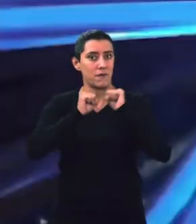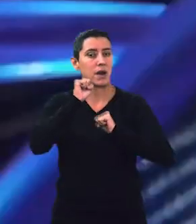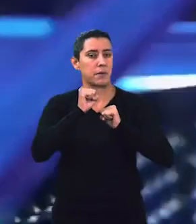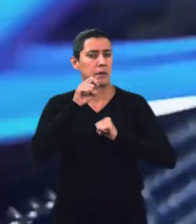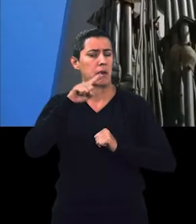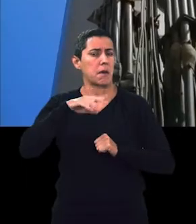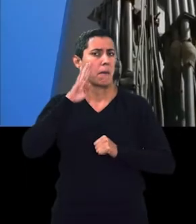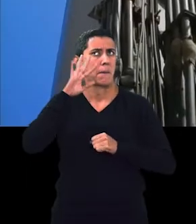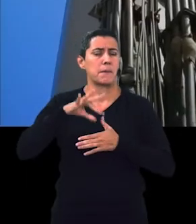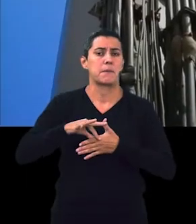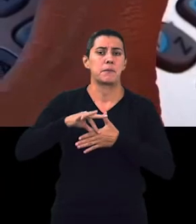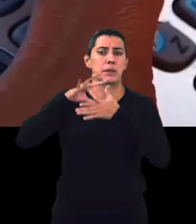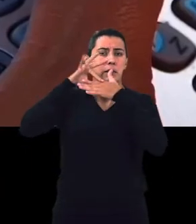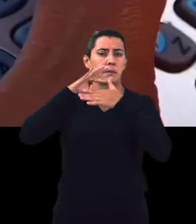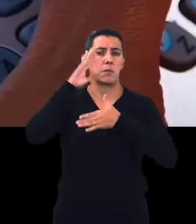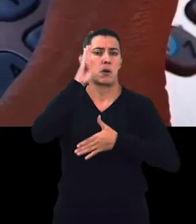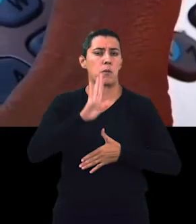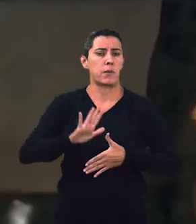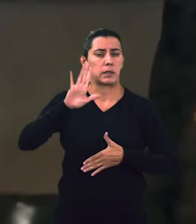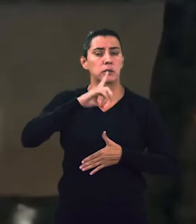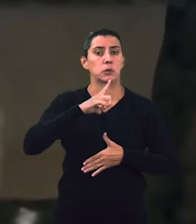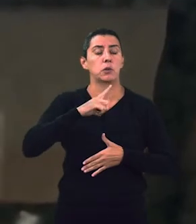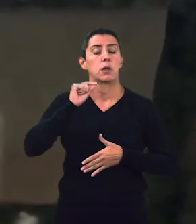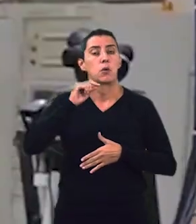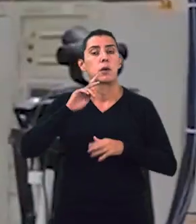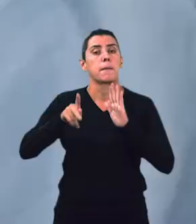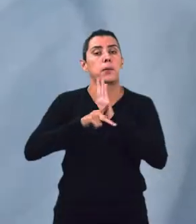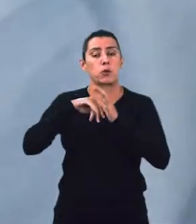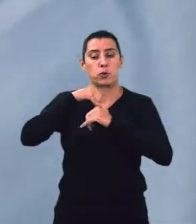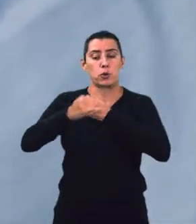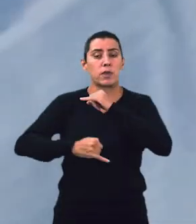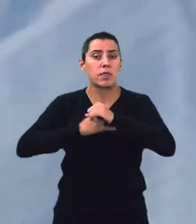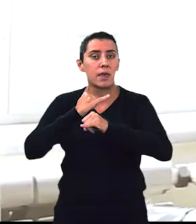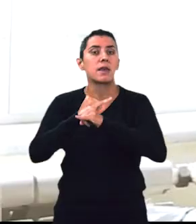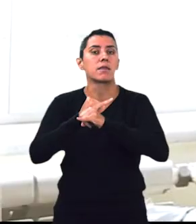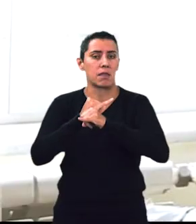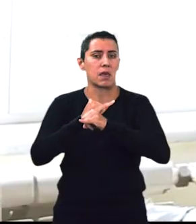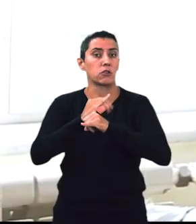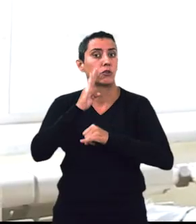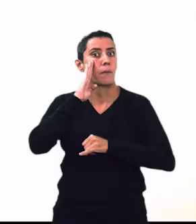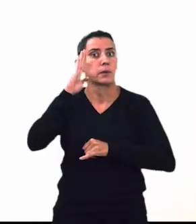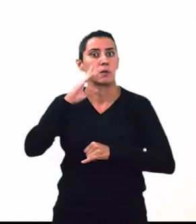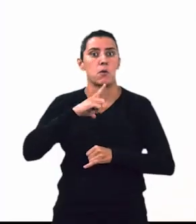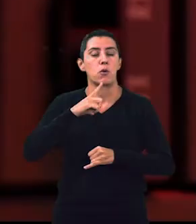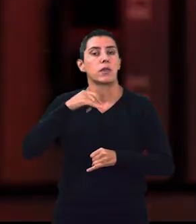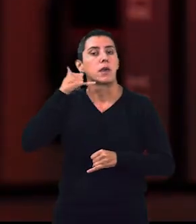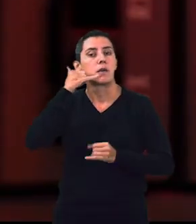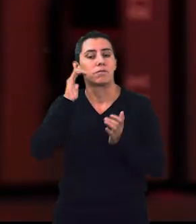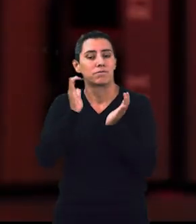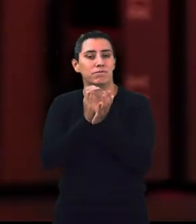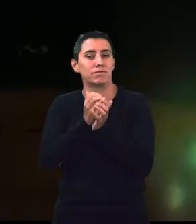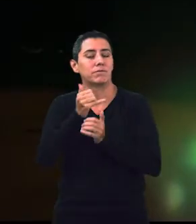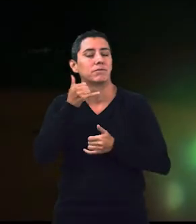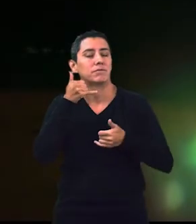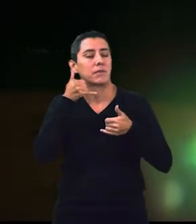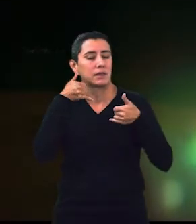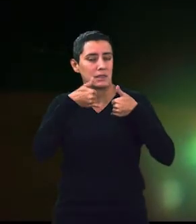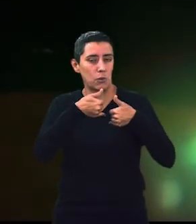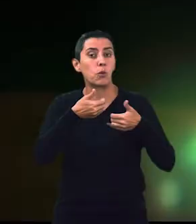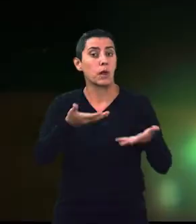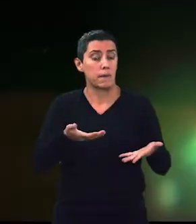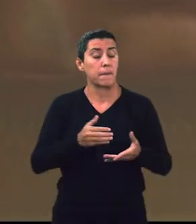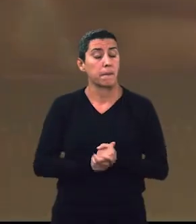mercado nacional de banda larga fixa e móvel através das parcerias com as principais operadoras de telecomunicações. Também